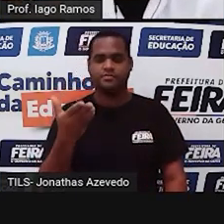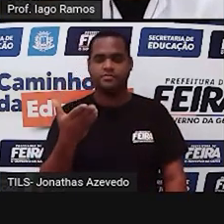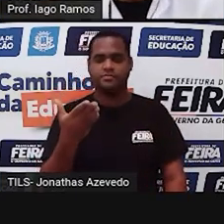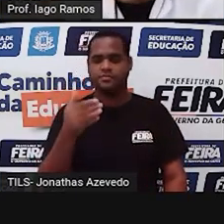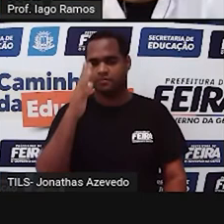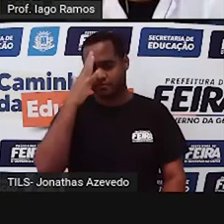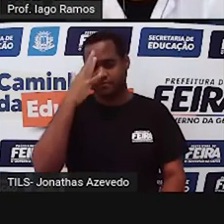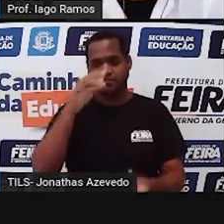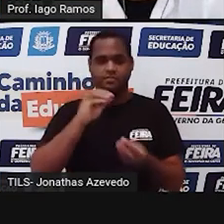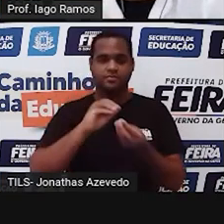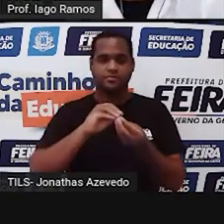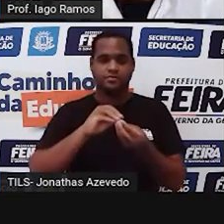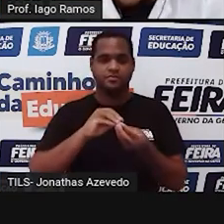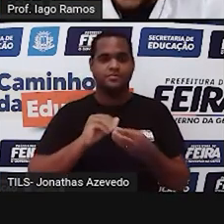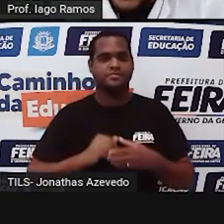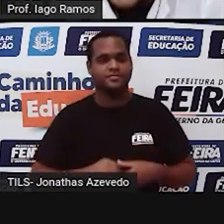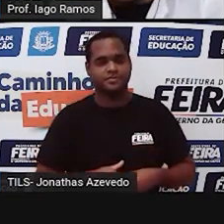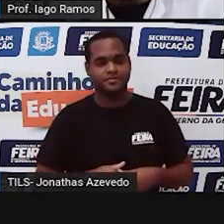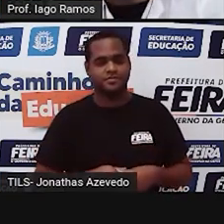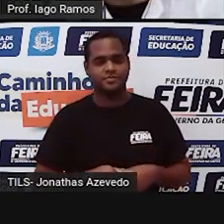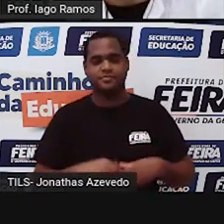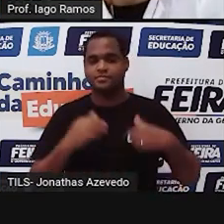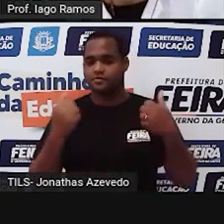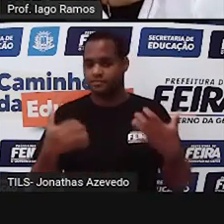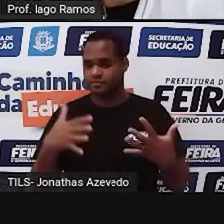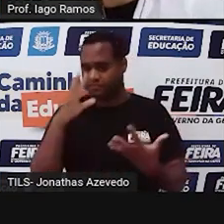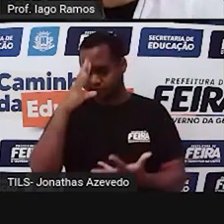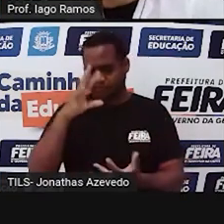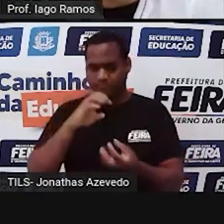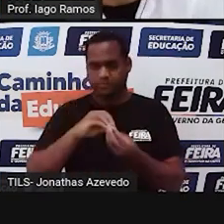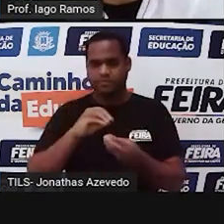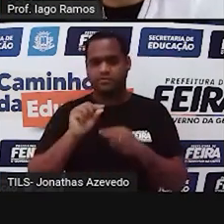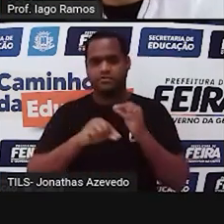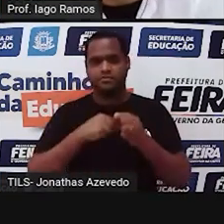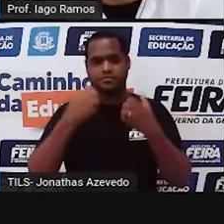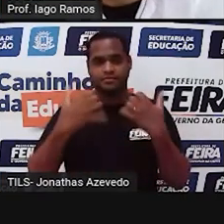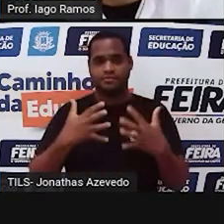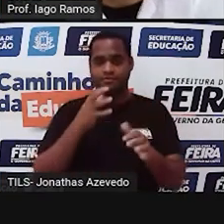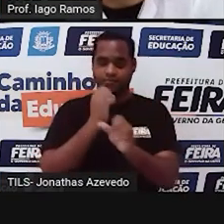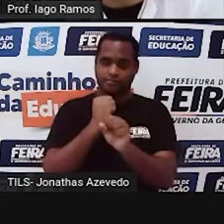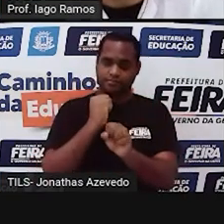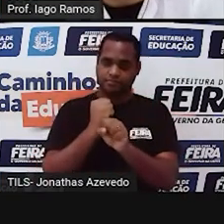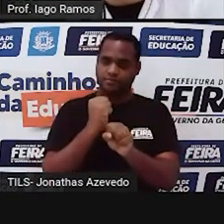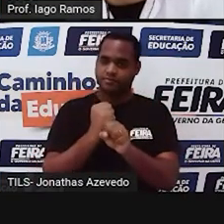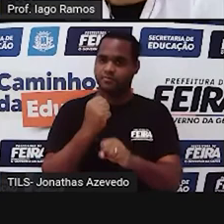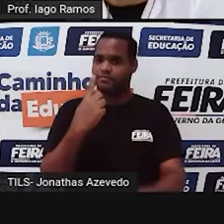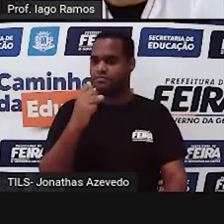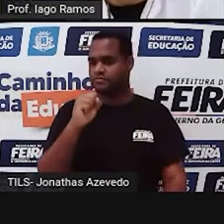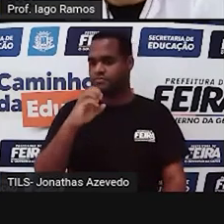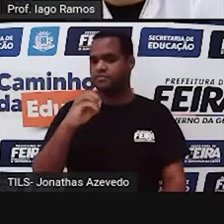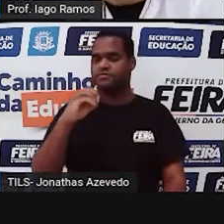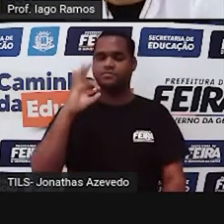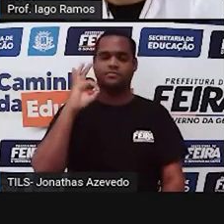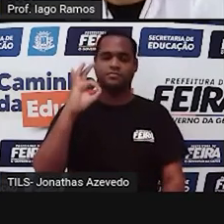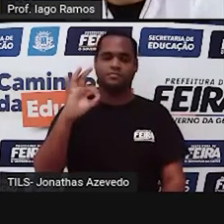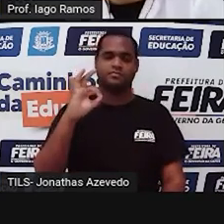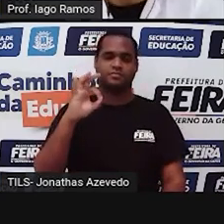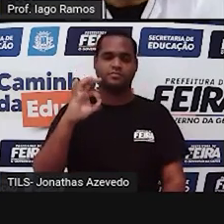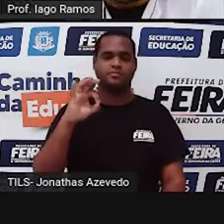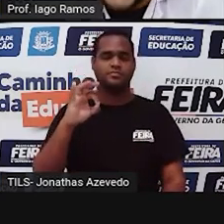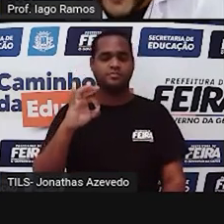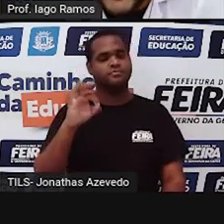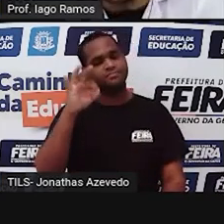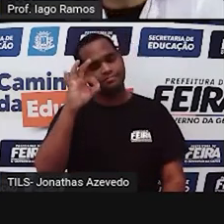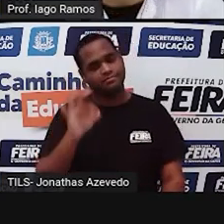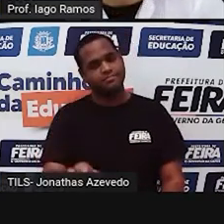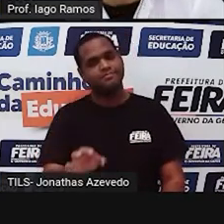eu cheguei a uma conclusão. E a minha conclusão, professor, é que a soma sempre deu 180. E